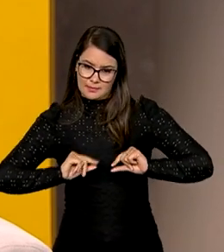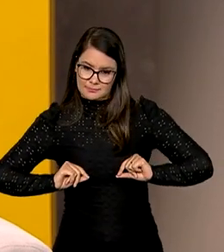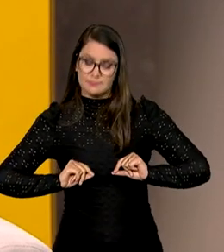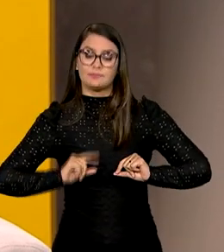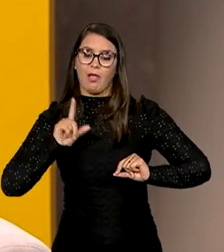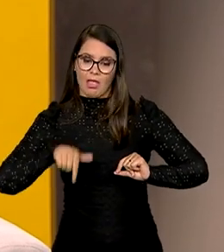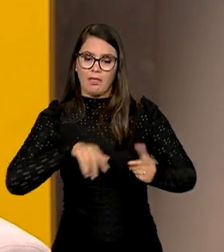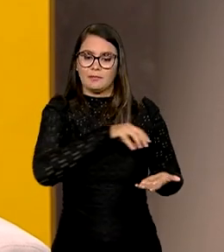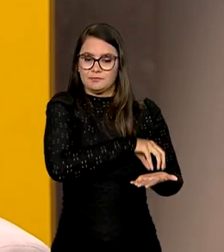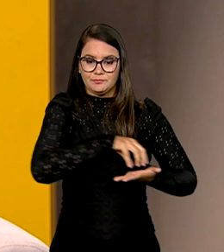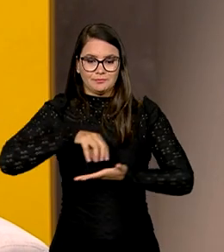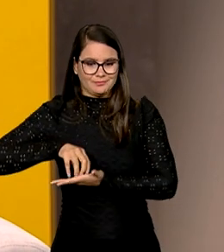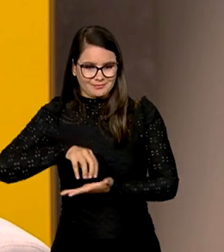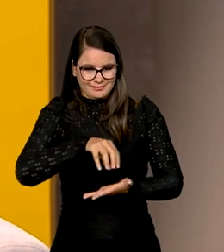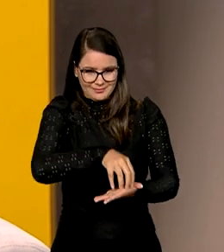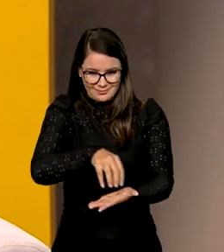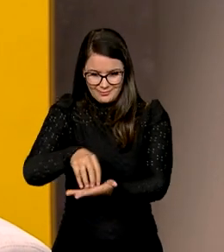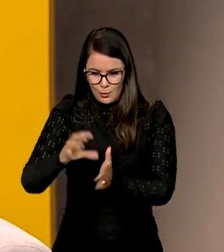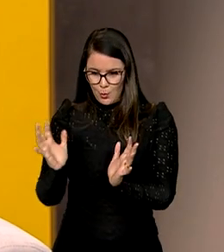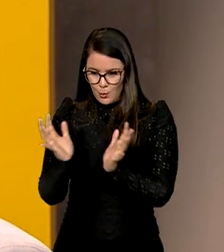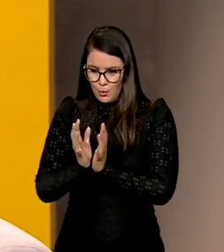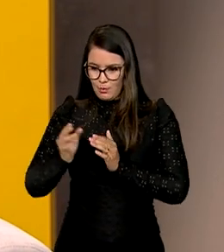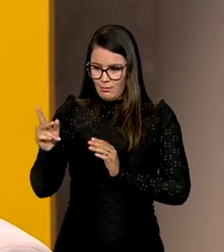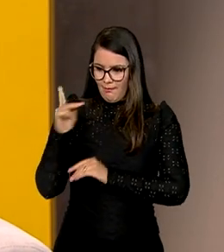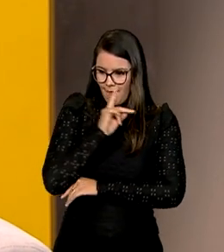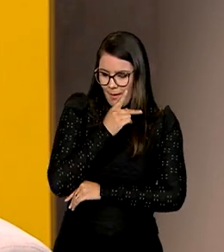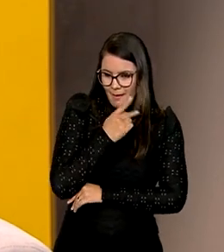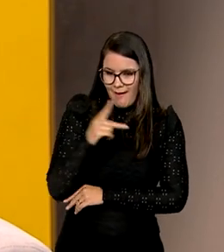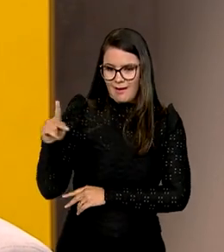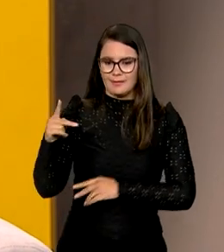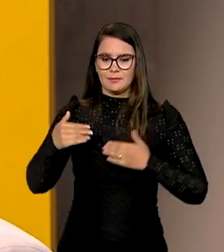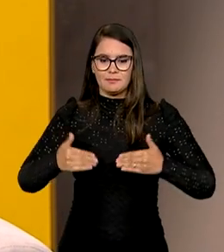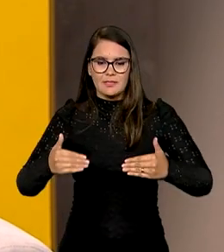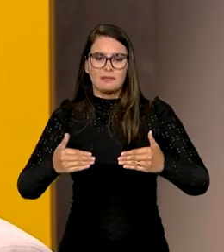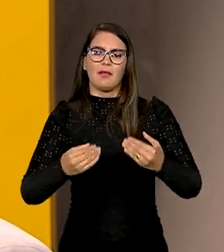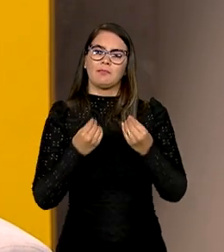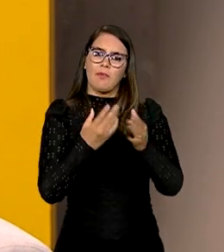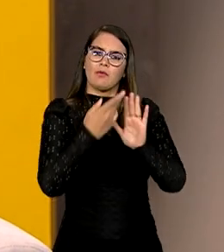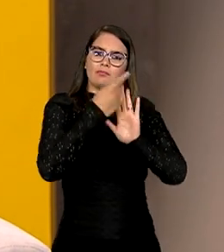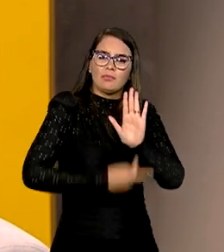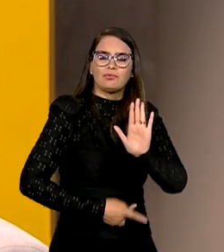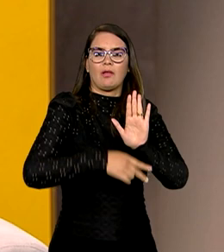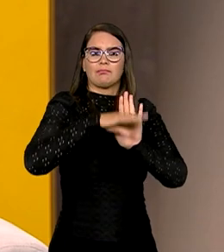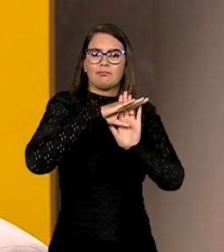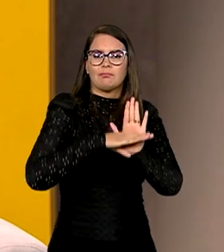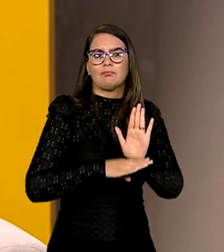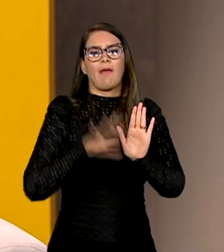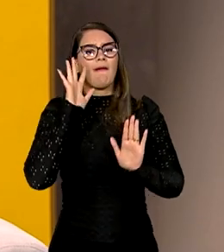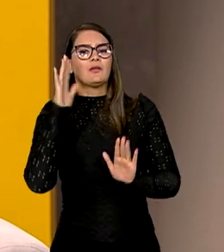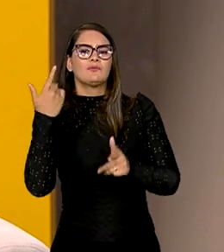estandes onde a equipe de cada ministério está lá para oferecer programas, projetos, solucionar